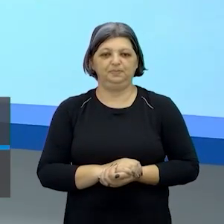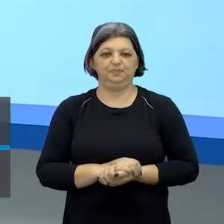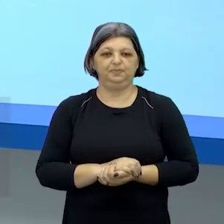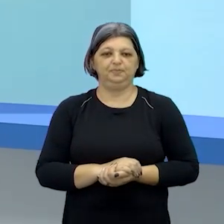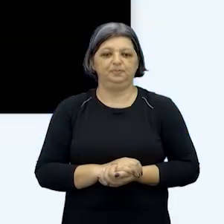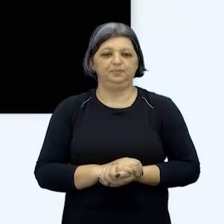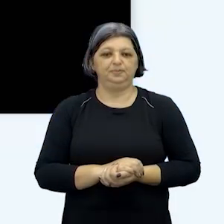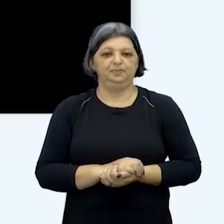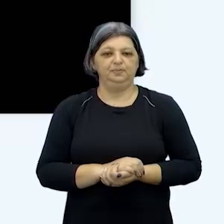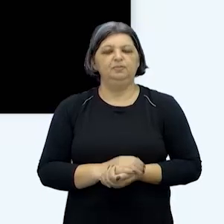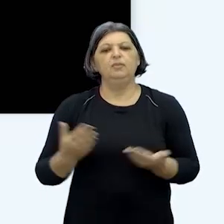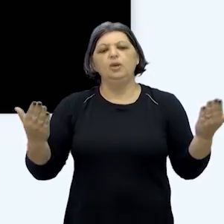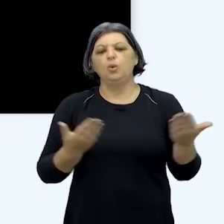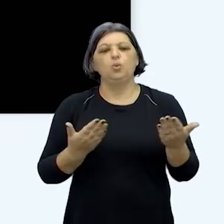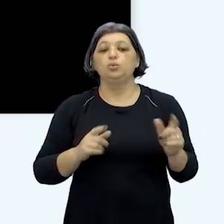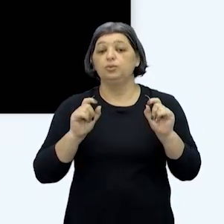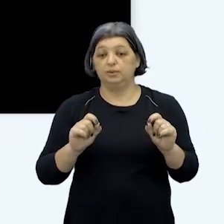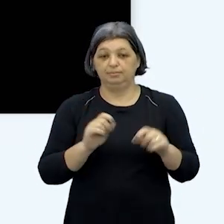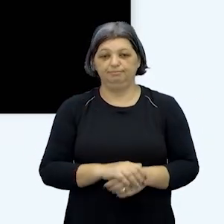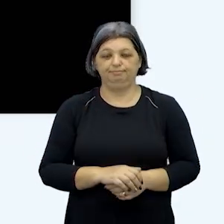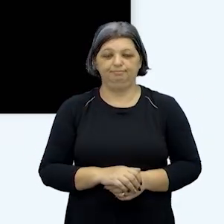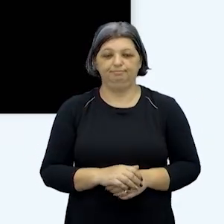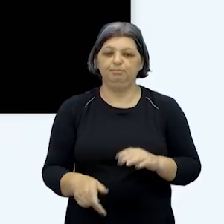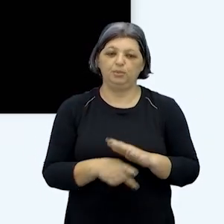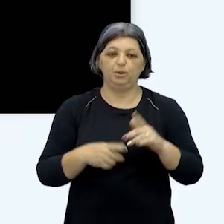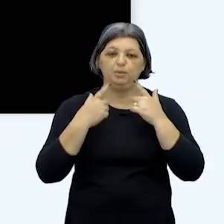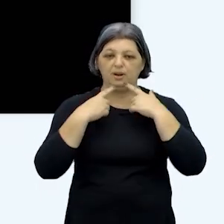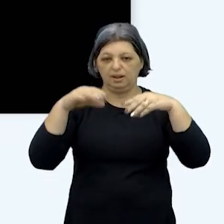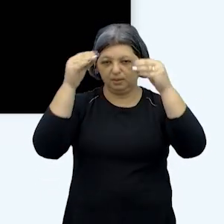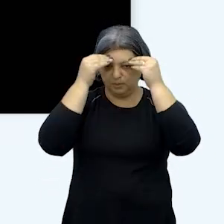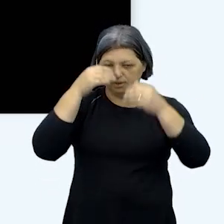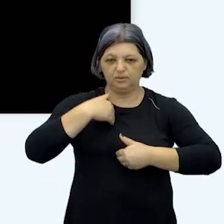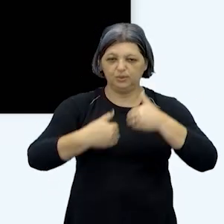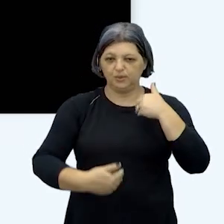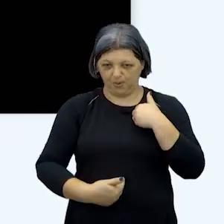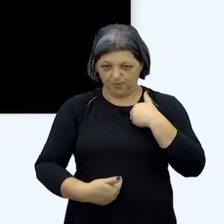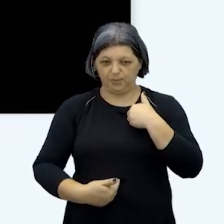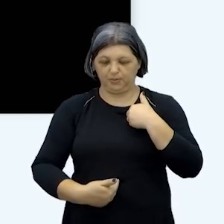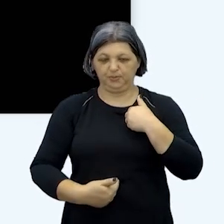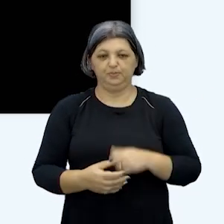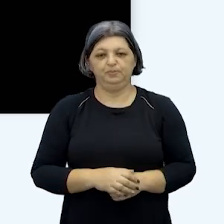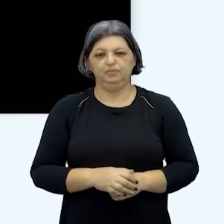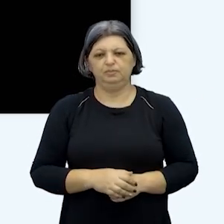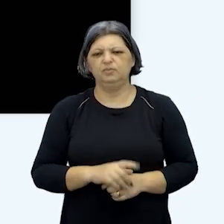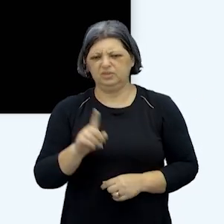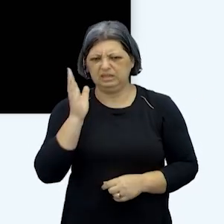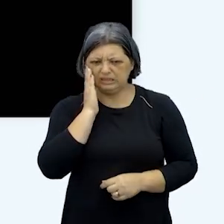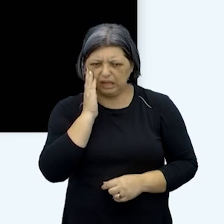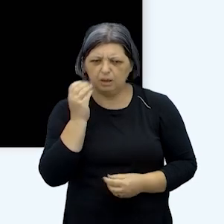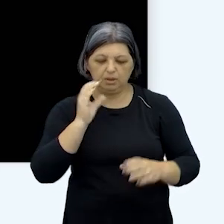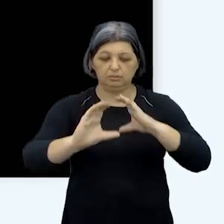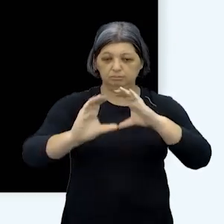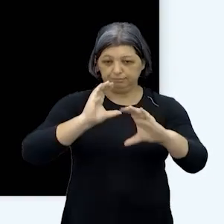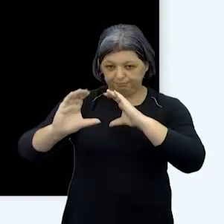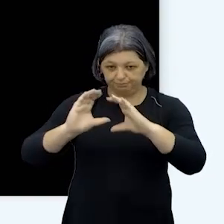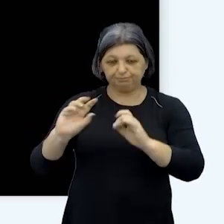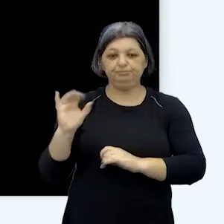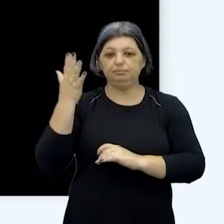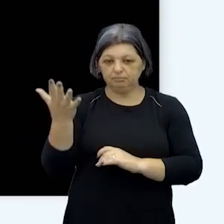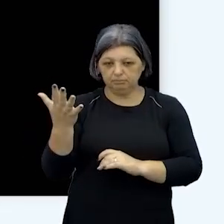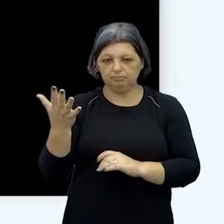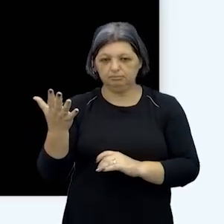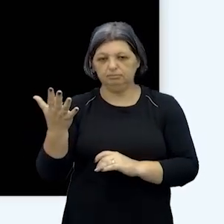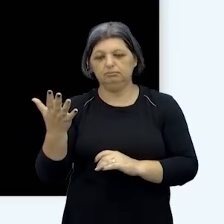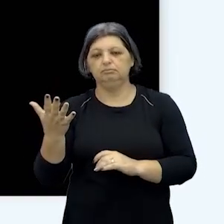vamos falar hoje sobre a linguagem corporal bom você já sabe que a comunicação pode acontecer de